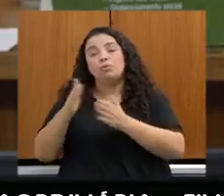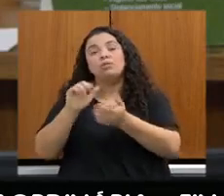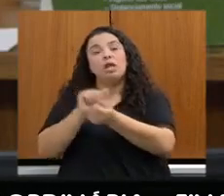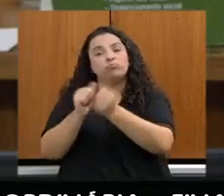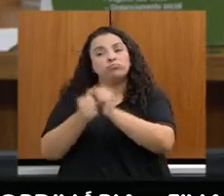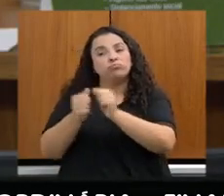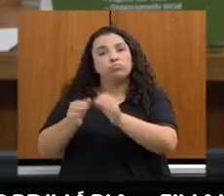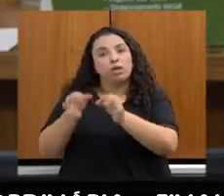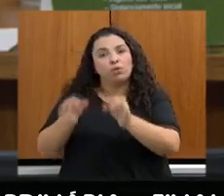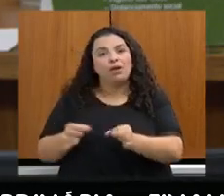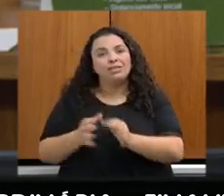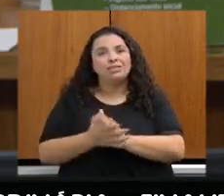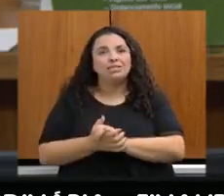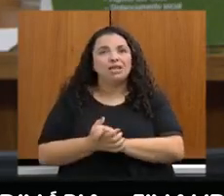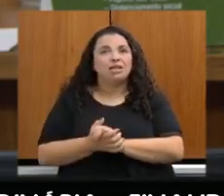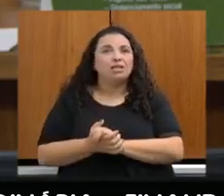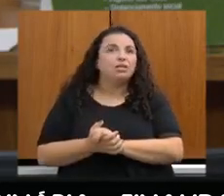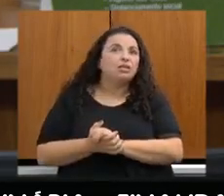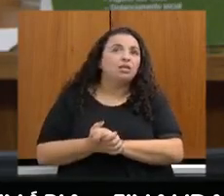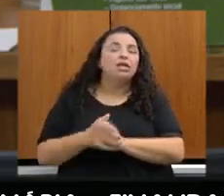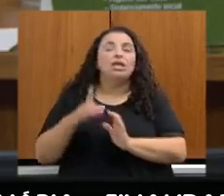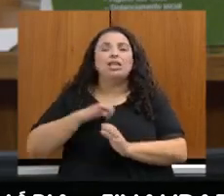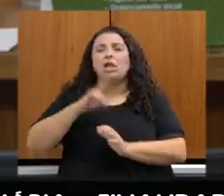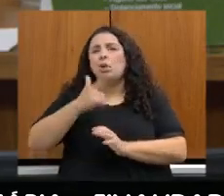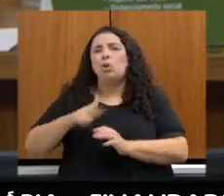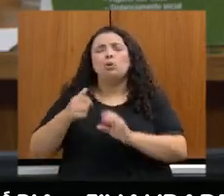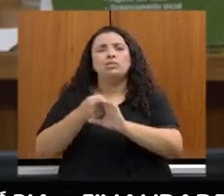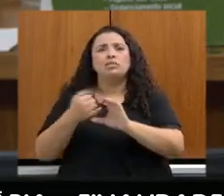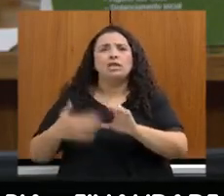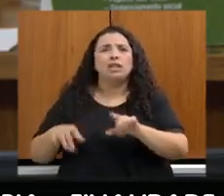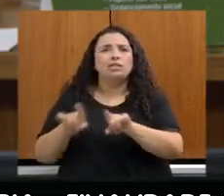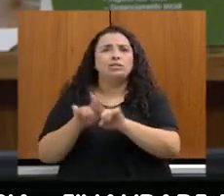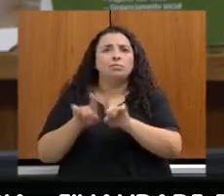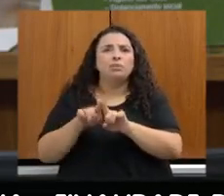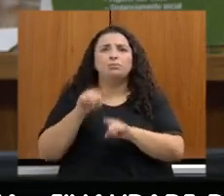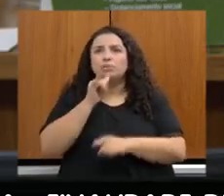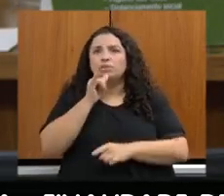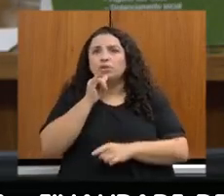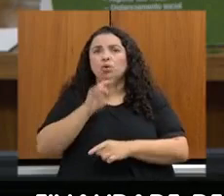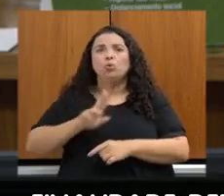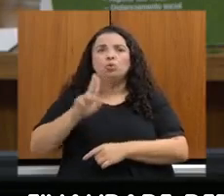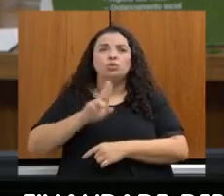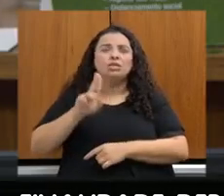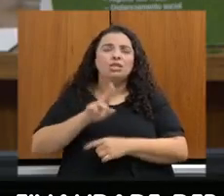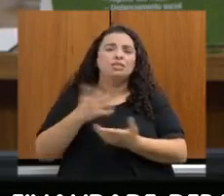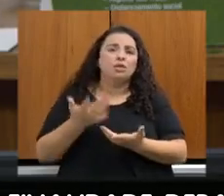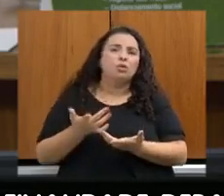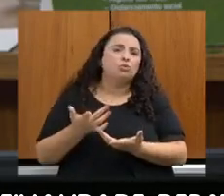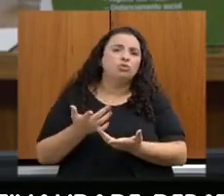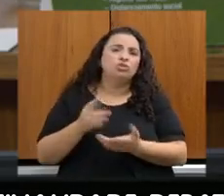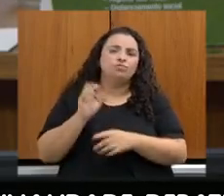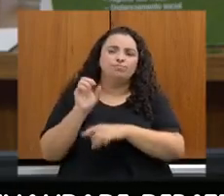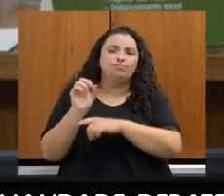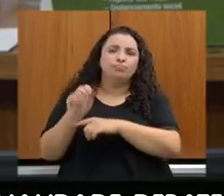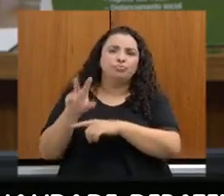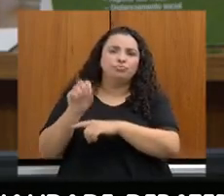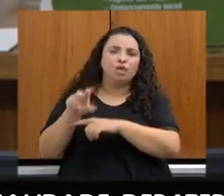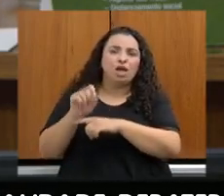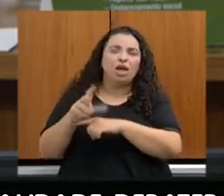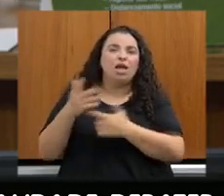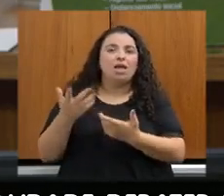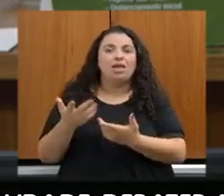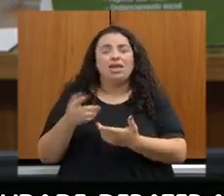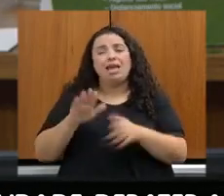diversos, todos os outros aspectos, como, por exemplo, utilização de defensivos agrícolas a mais é custo, é